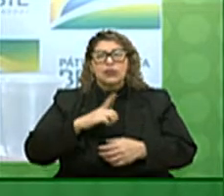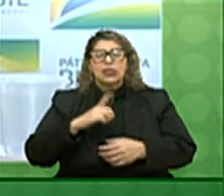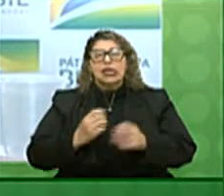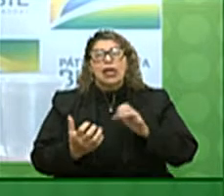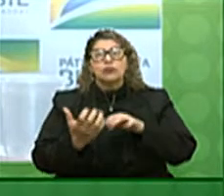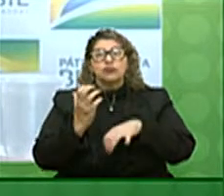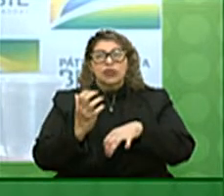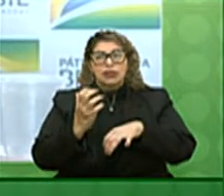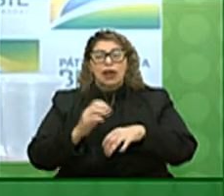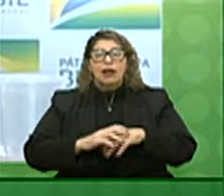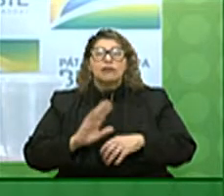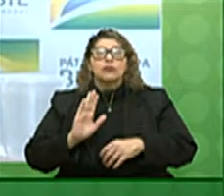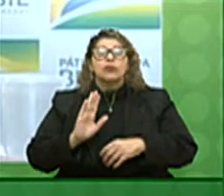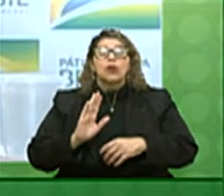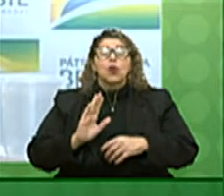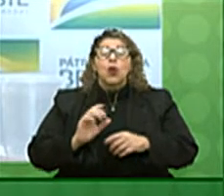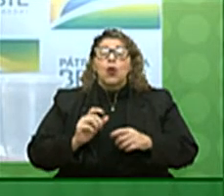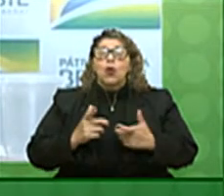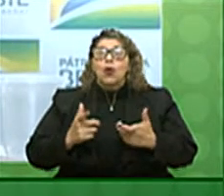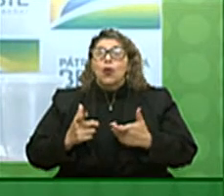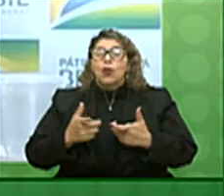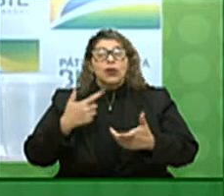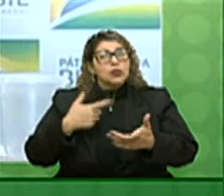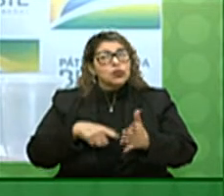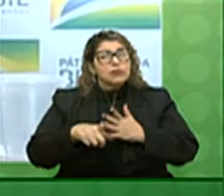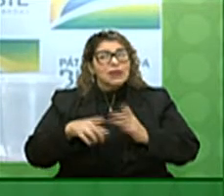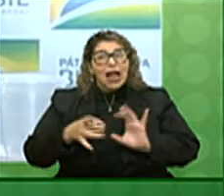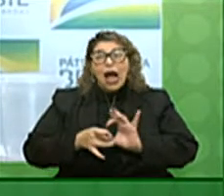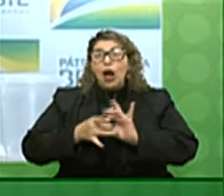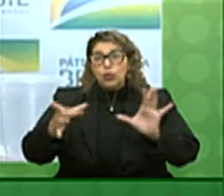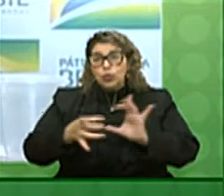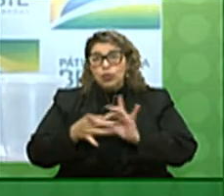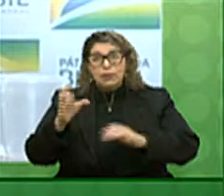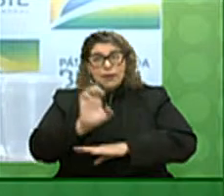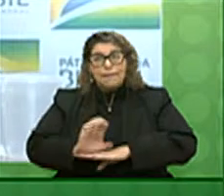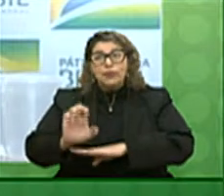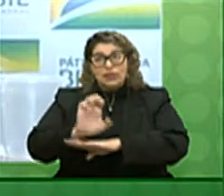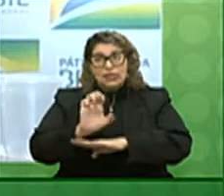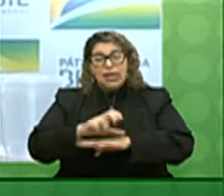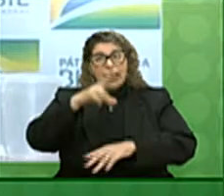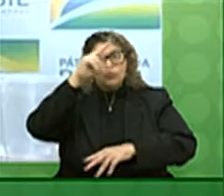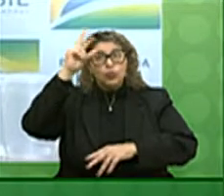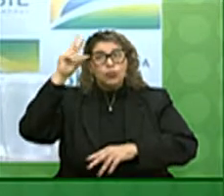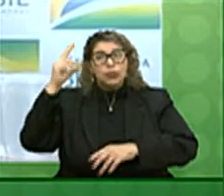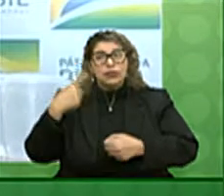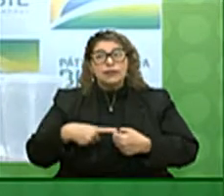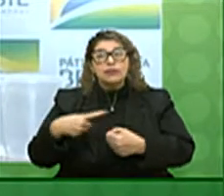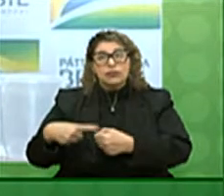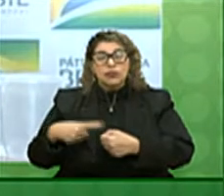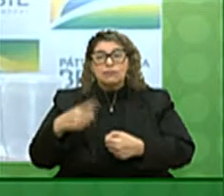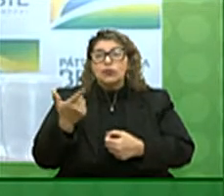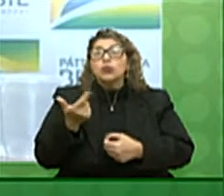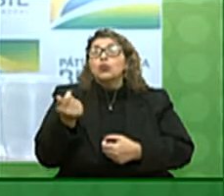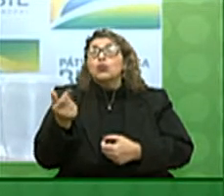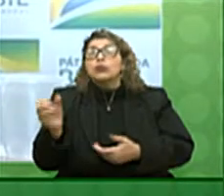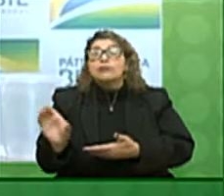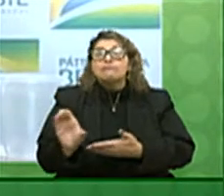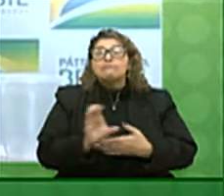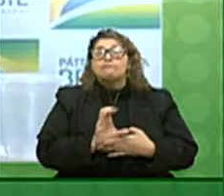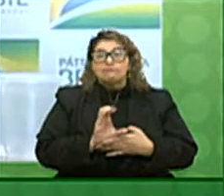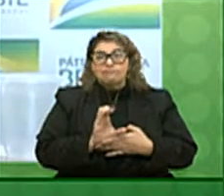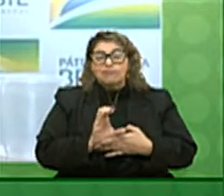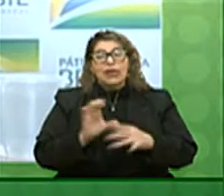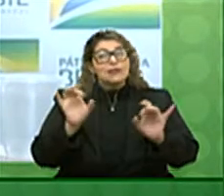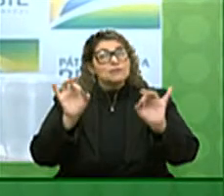no Senado, onde nós estaríamos dando maior autonomia para estados e municípios na aplicação dos recursos. Então, eu falo